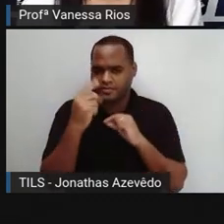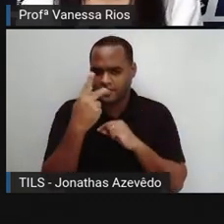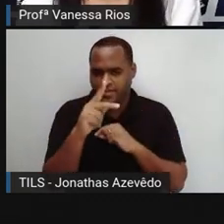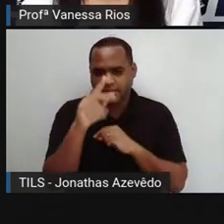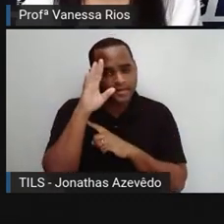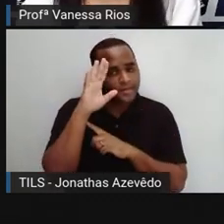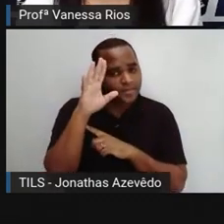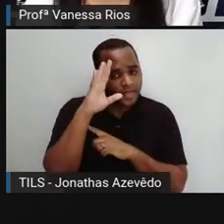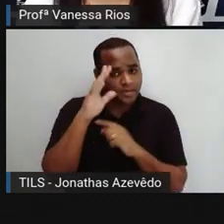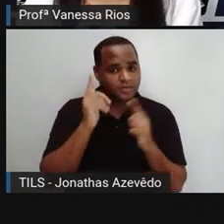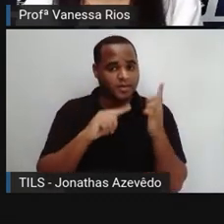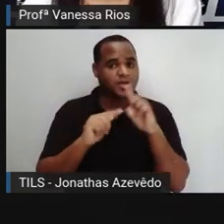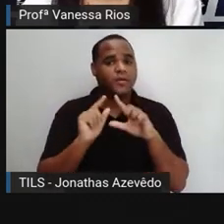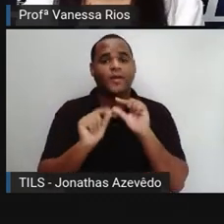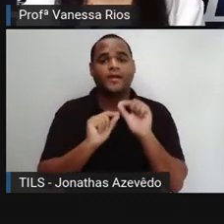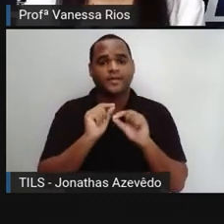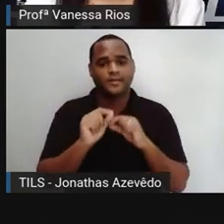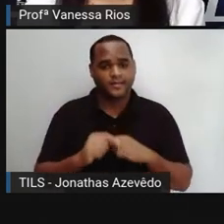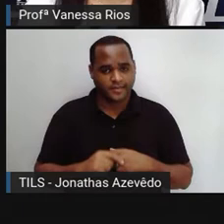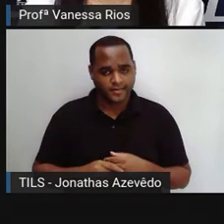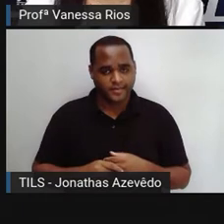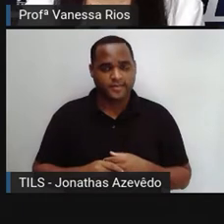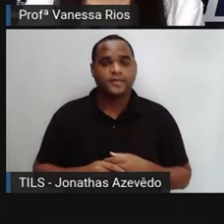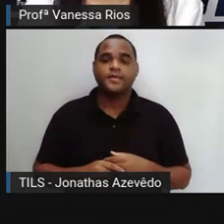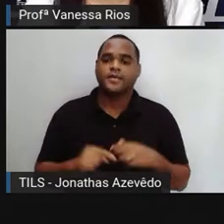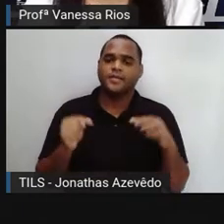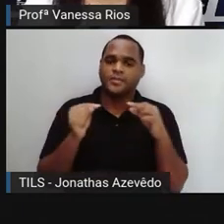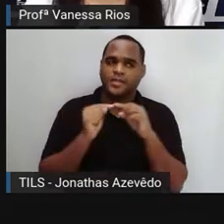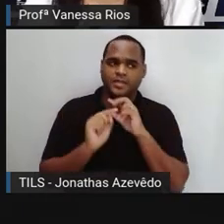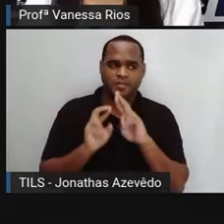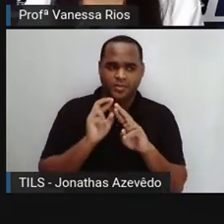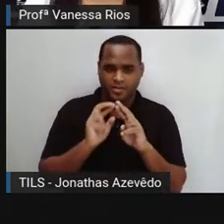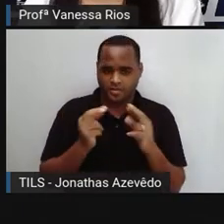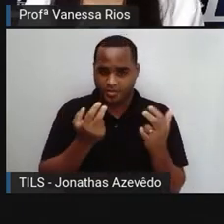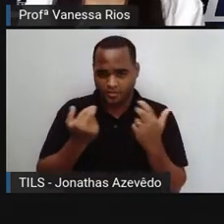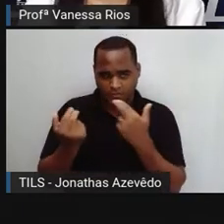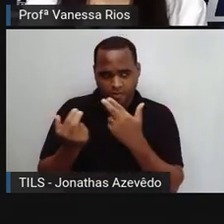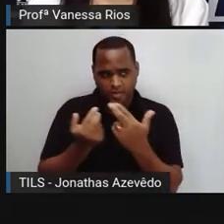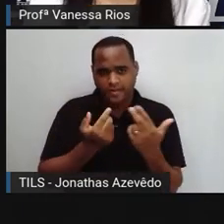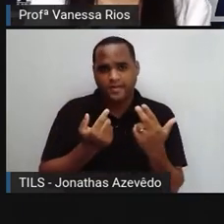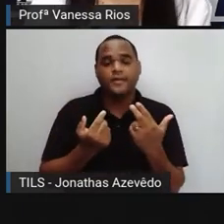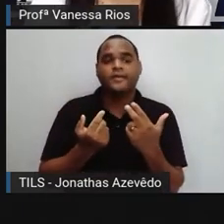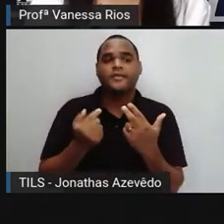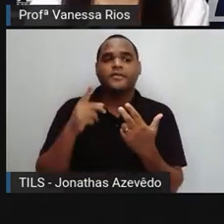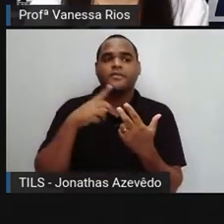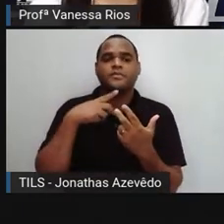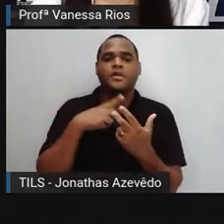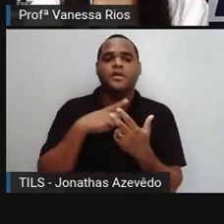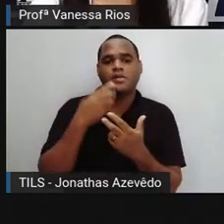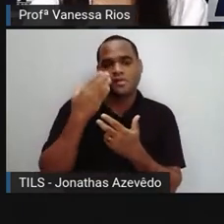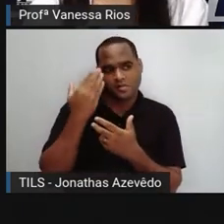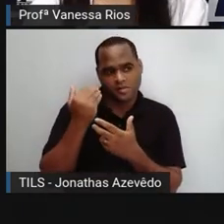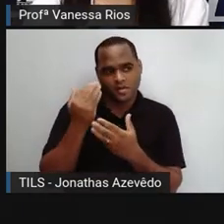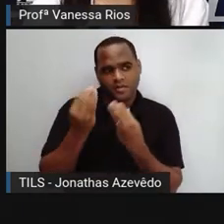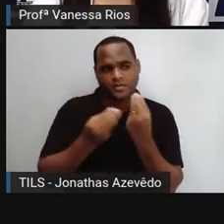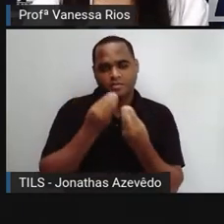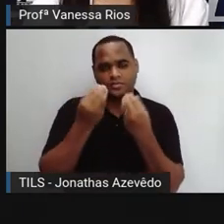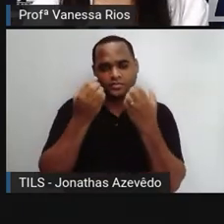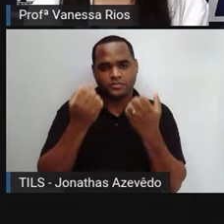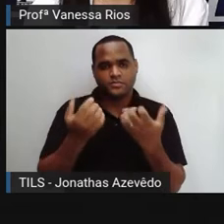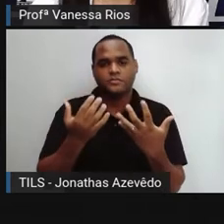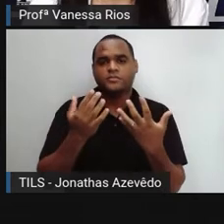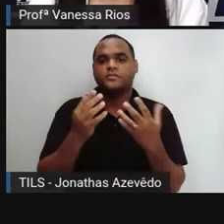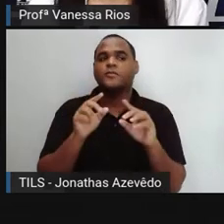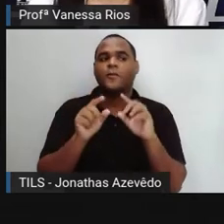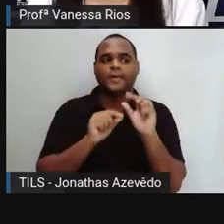aí têm como resposta? As respostas estão iguais ao que vocês pensaram quando a Pró iniciou a aula anterior?